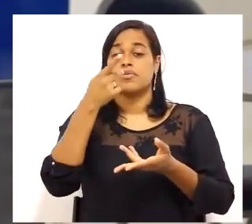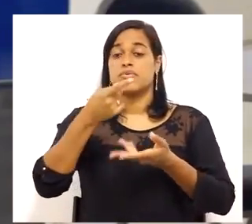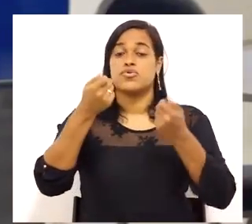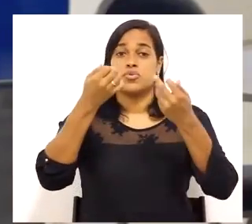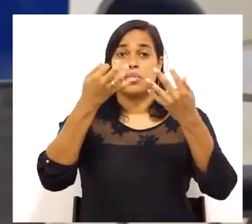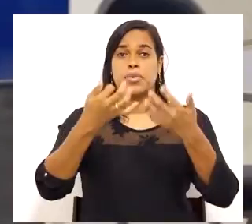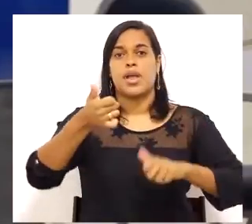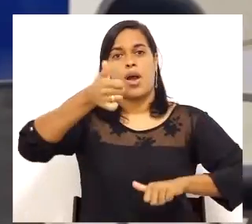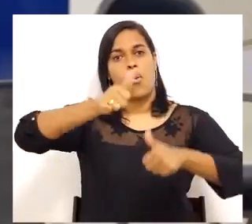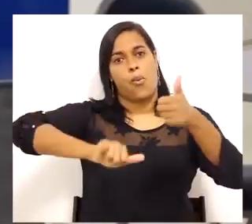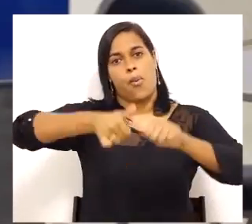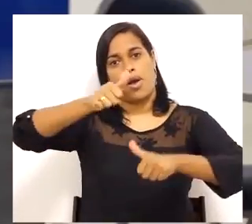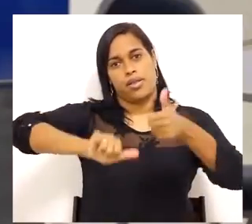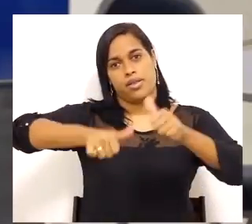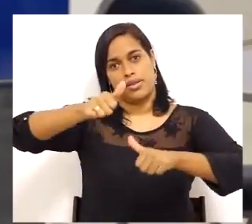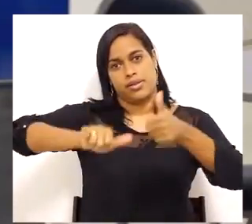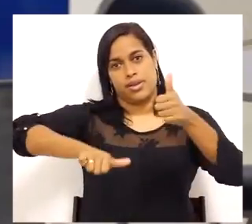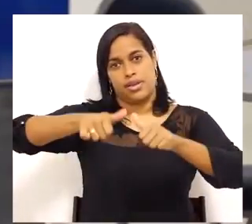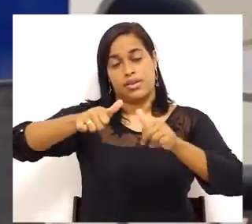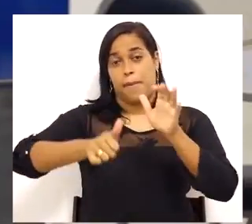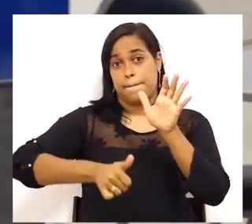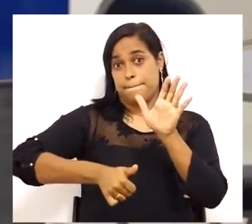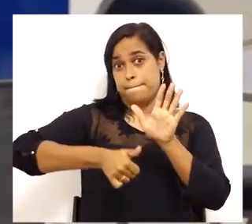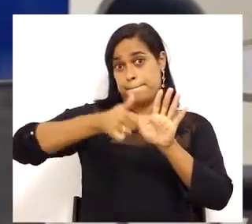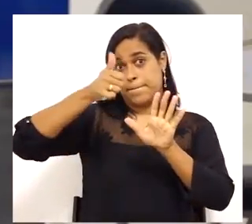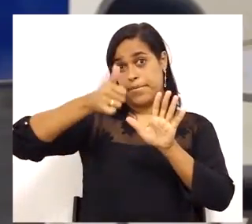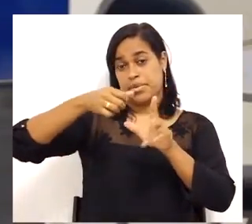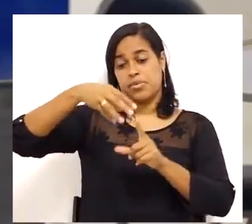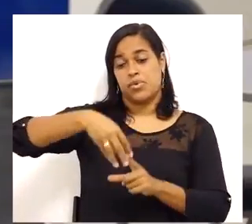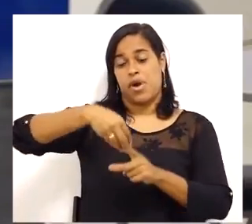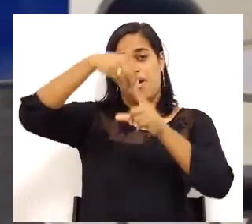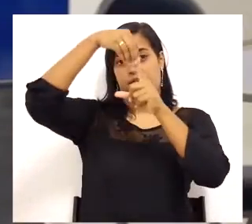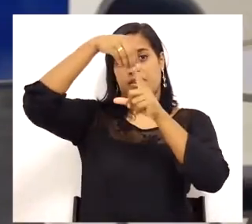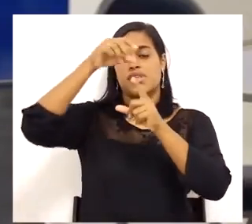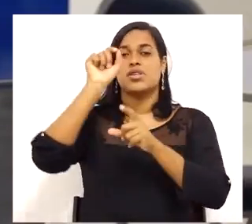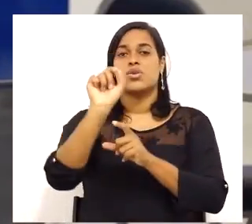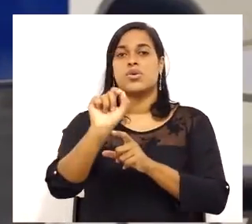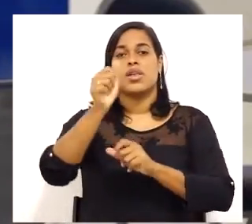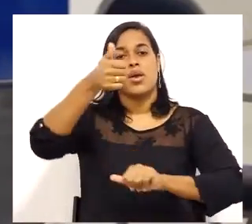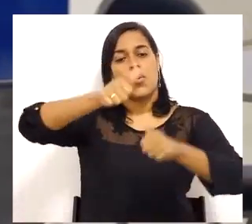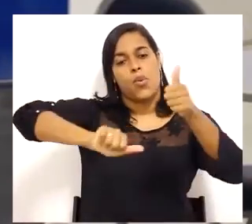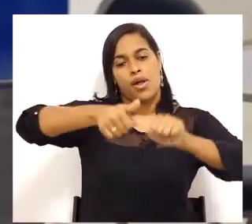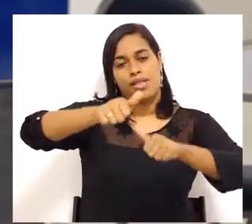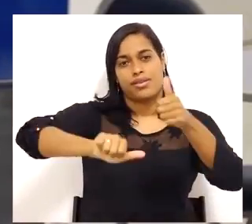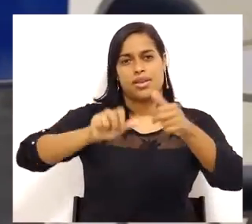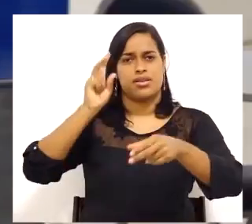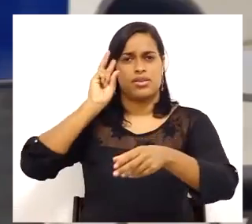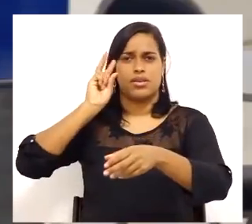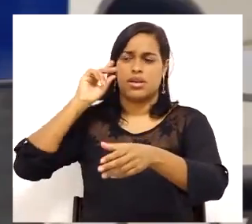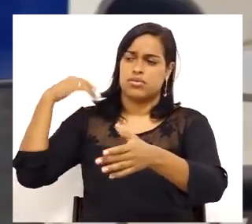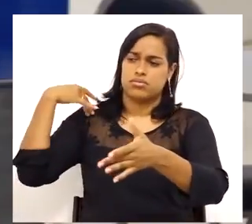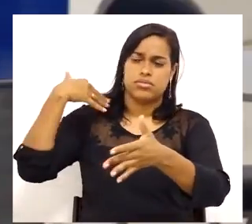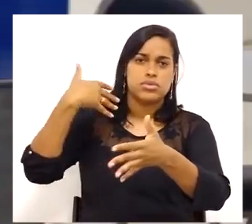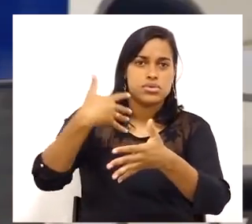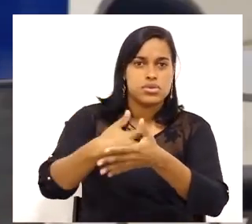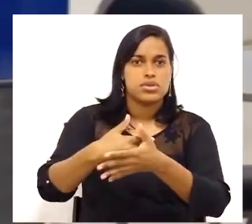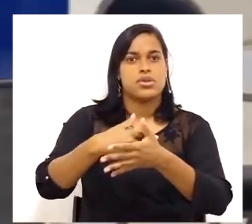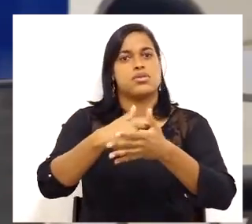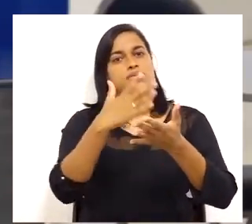o primeiro tópico, ele faz uma referência à evolução histórica da qualidade. Lá você encontra informações